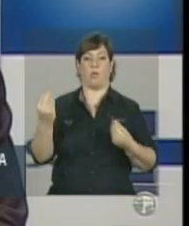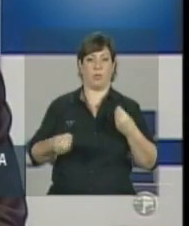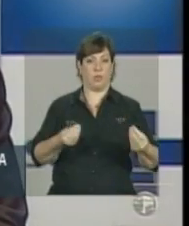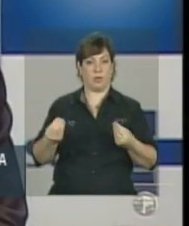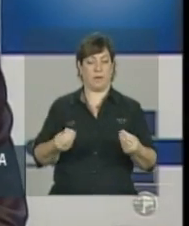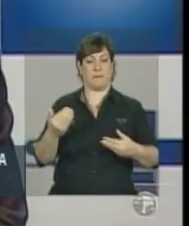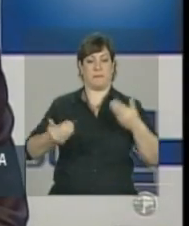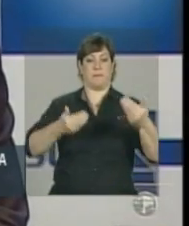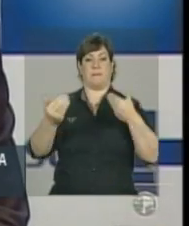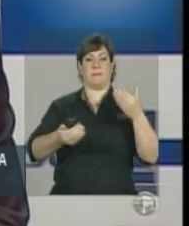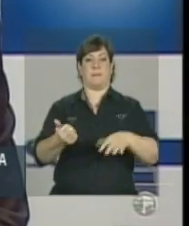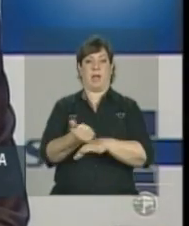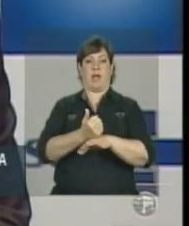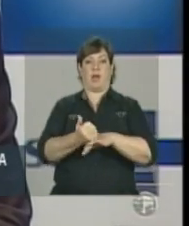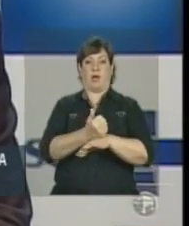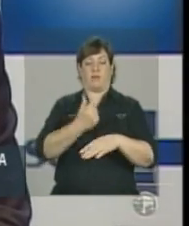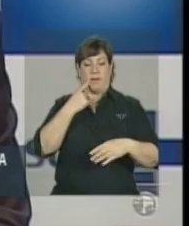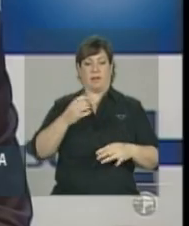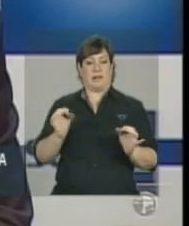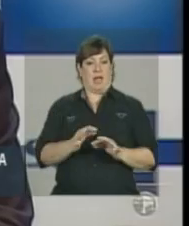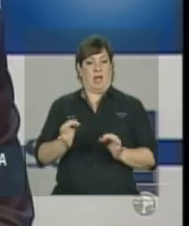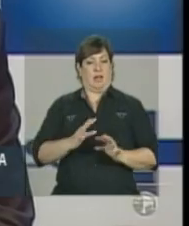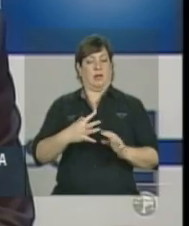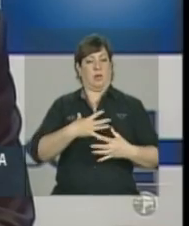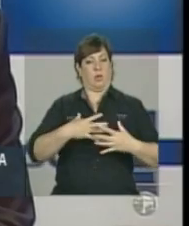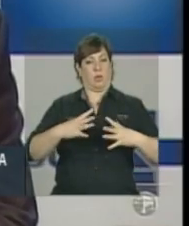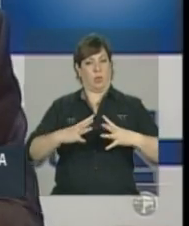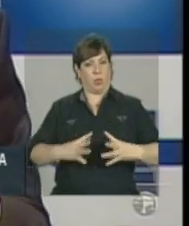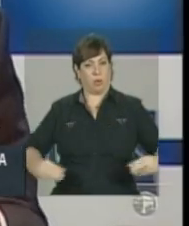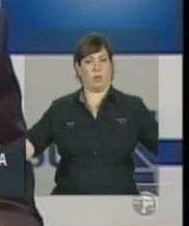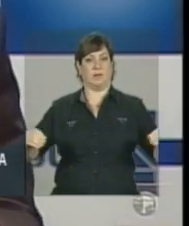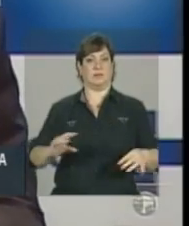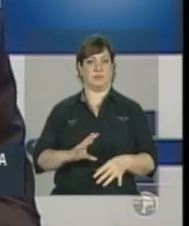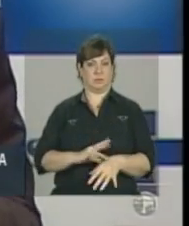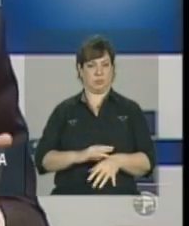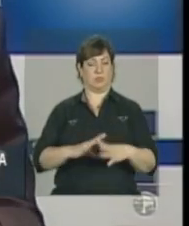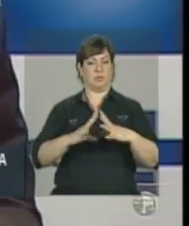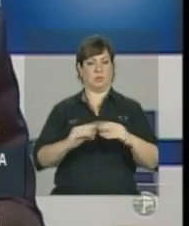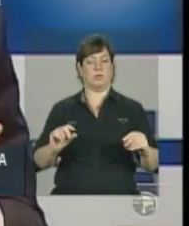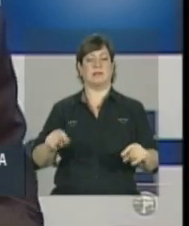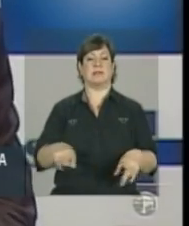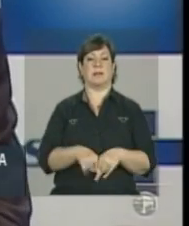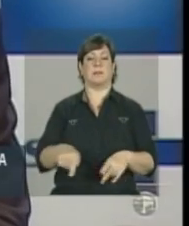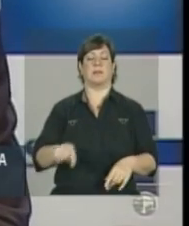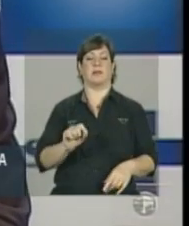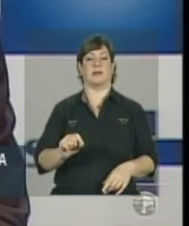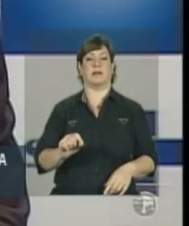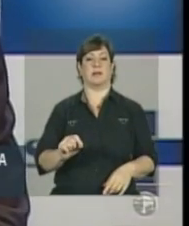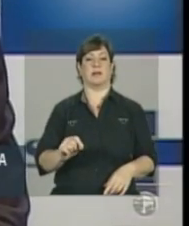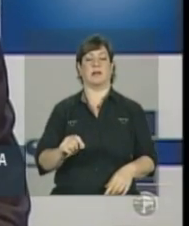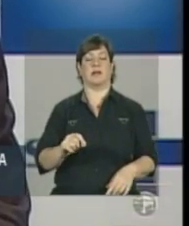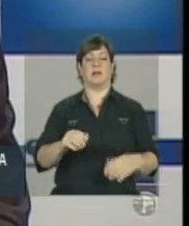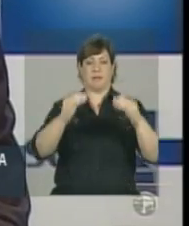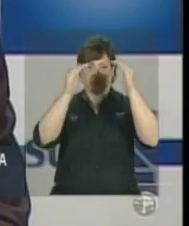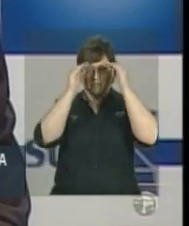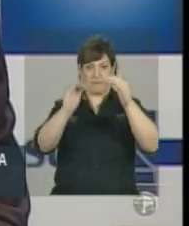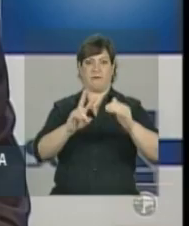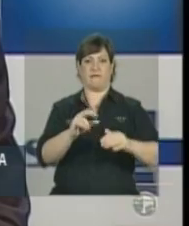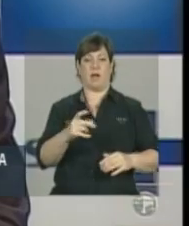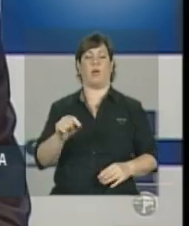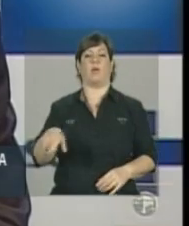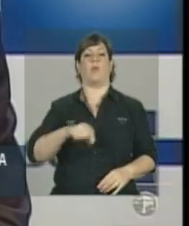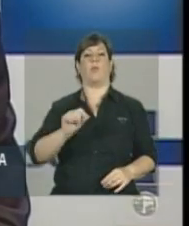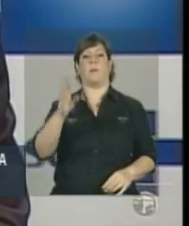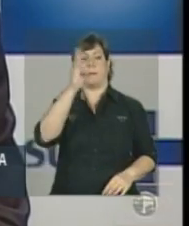pela melhoria da resposta que tem, e também valorizar o que o Brasil conseguiu fazer ao longo dos anos, que foi